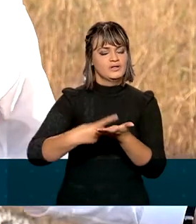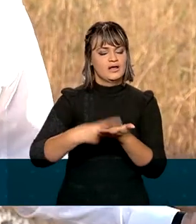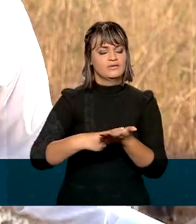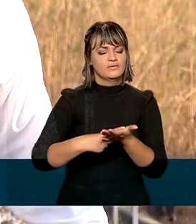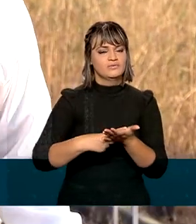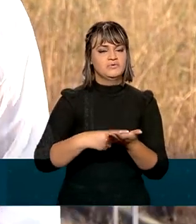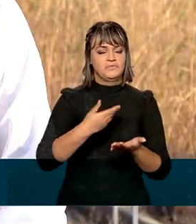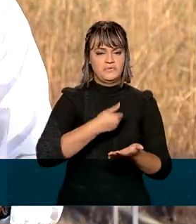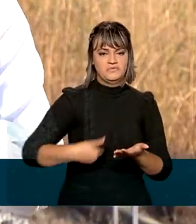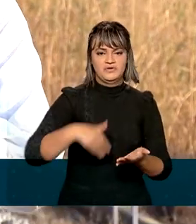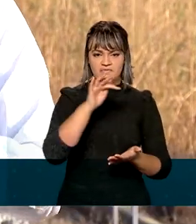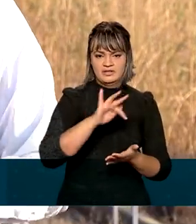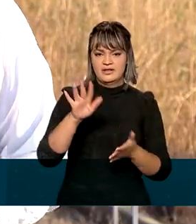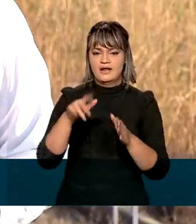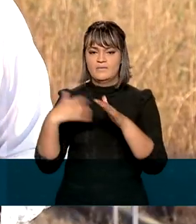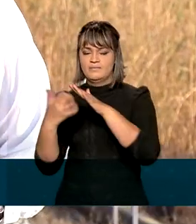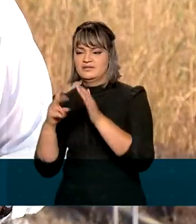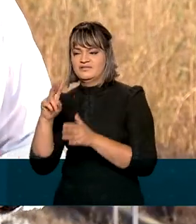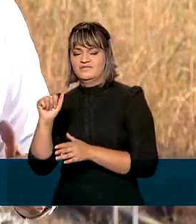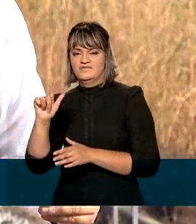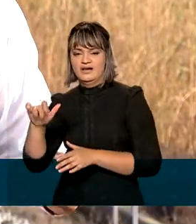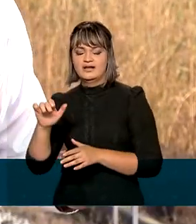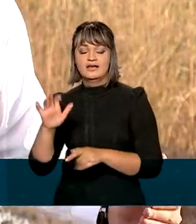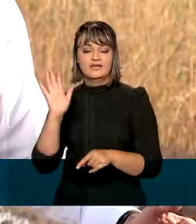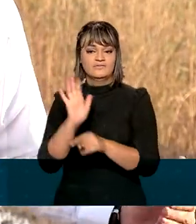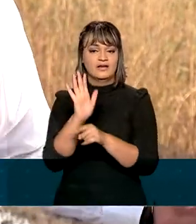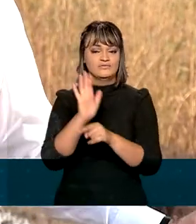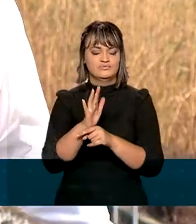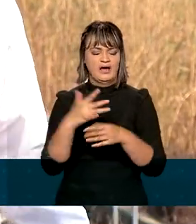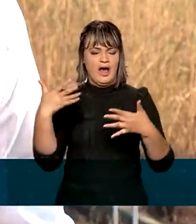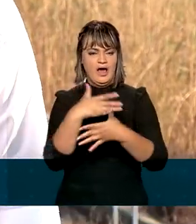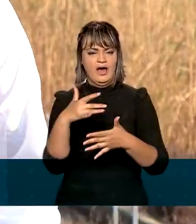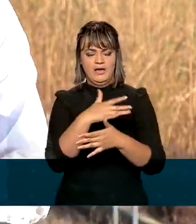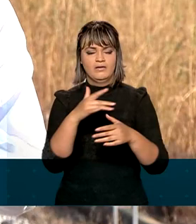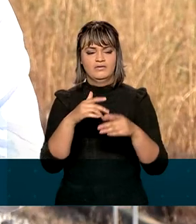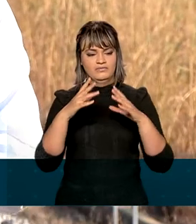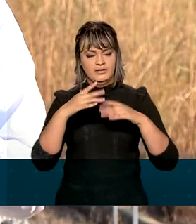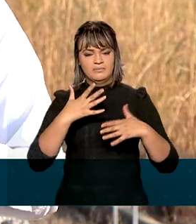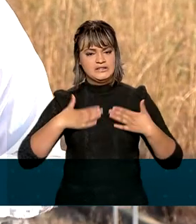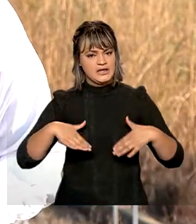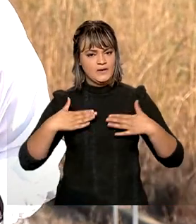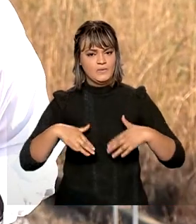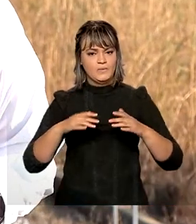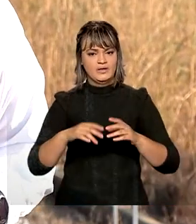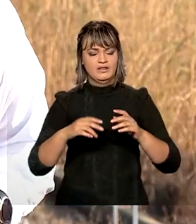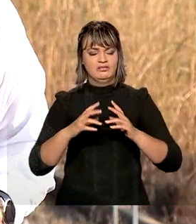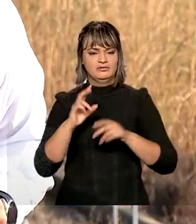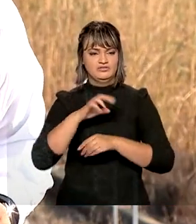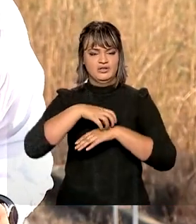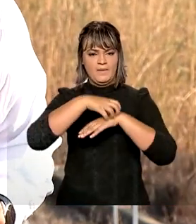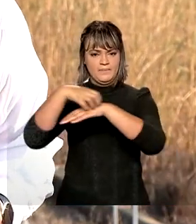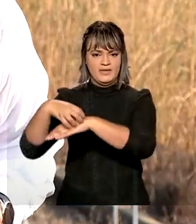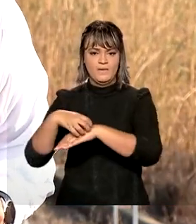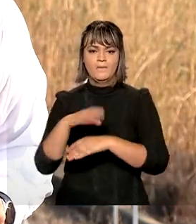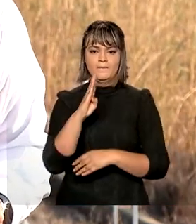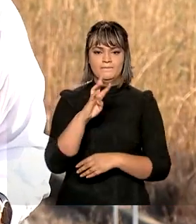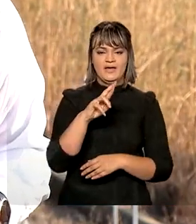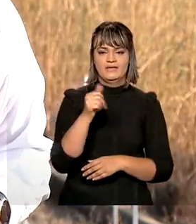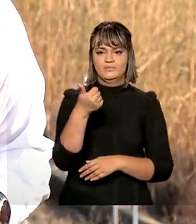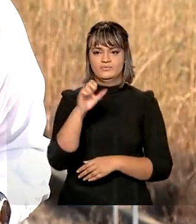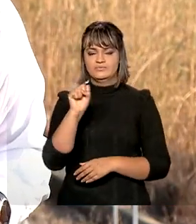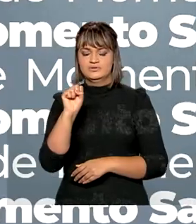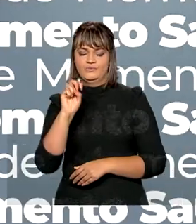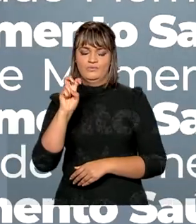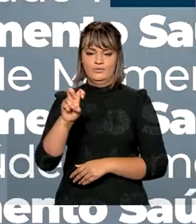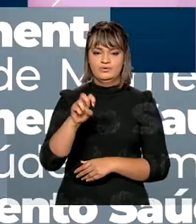o governo federal e a Vale, e irá desafogar o trânsito de carretas nas BRs 158 e 163.